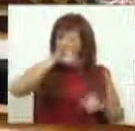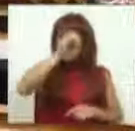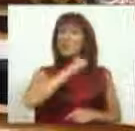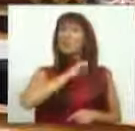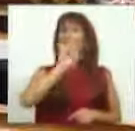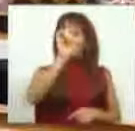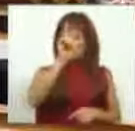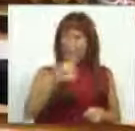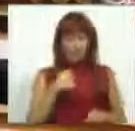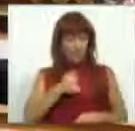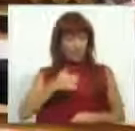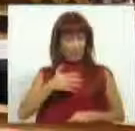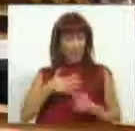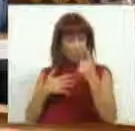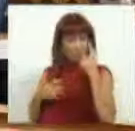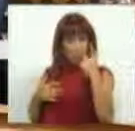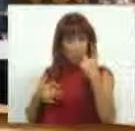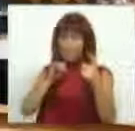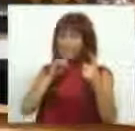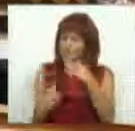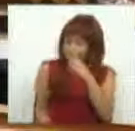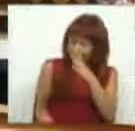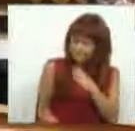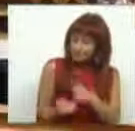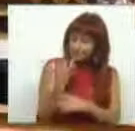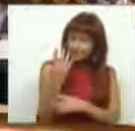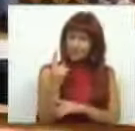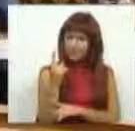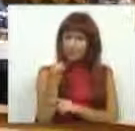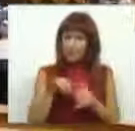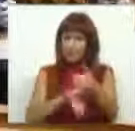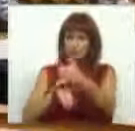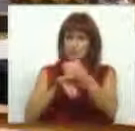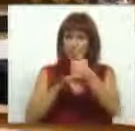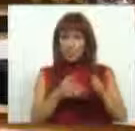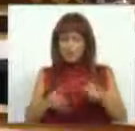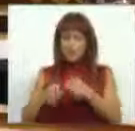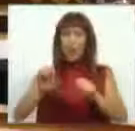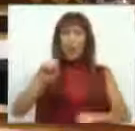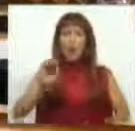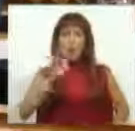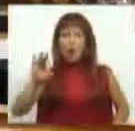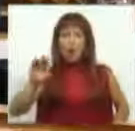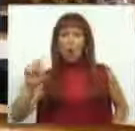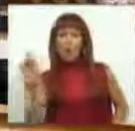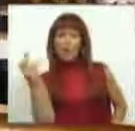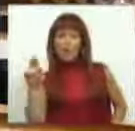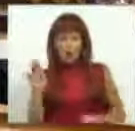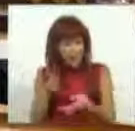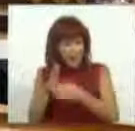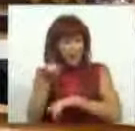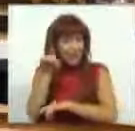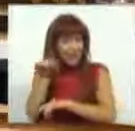permite. Que uma empresa possa criar uma sociedade de veículo numa offshore e através